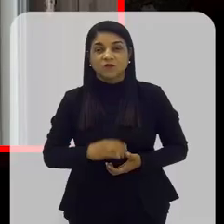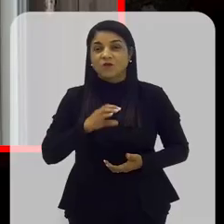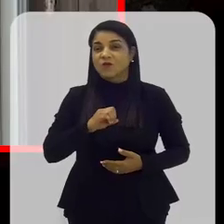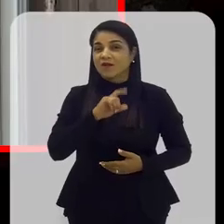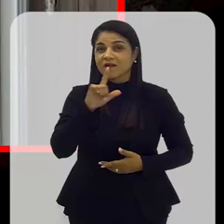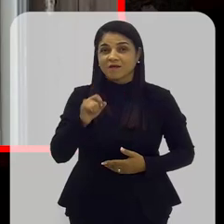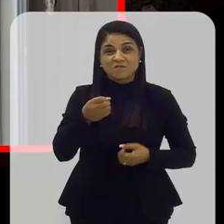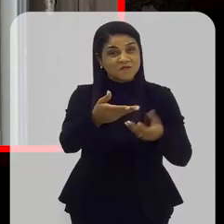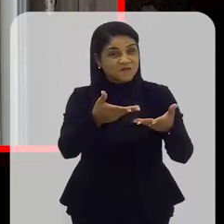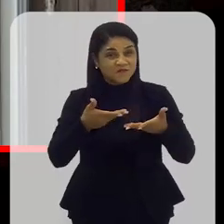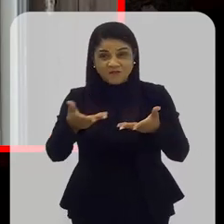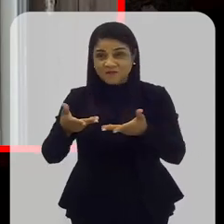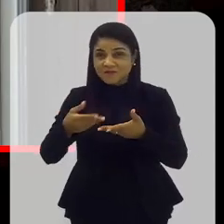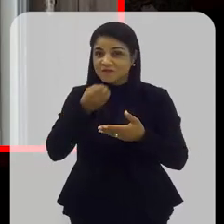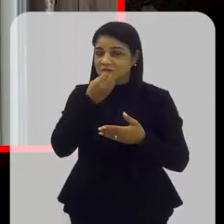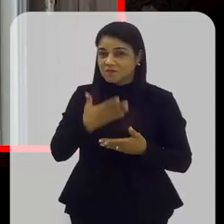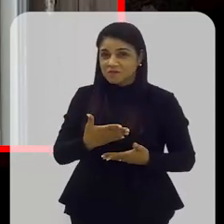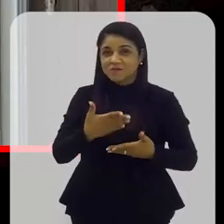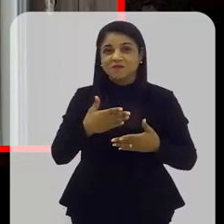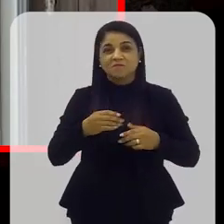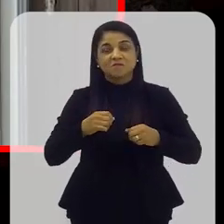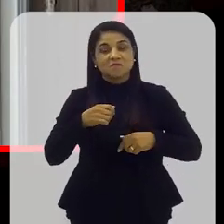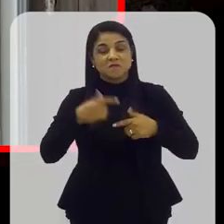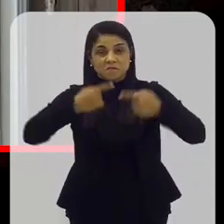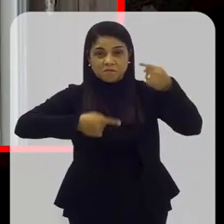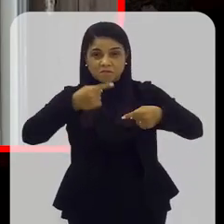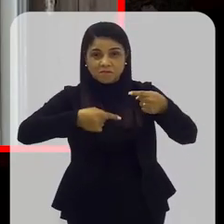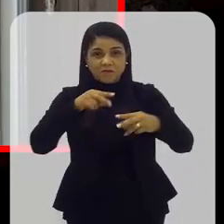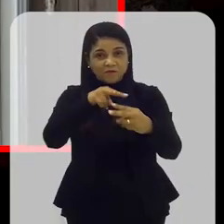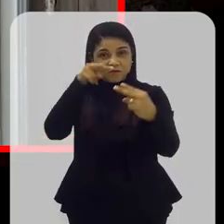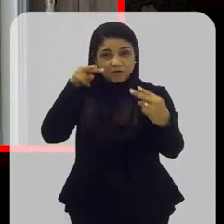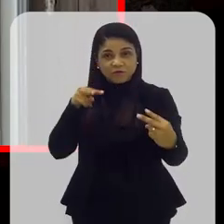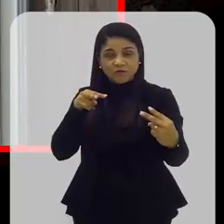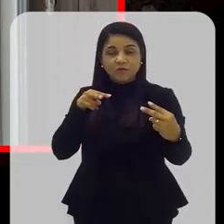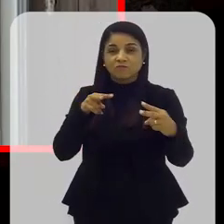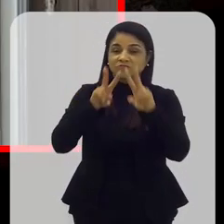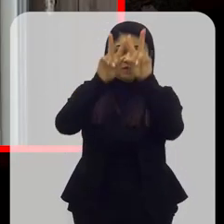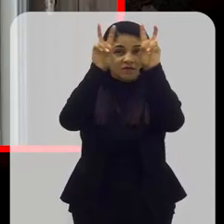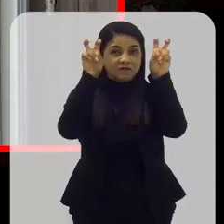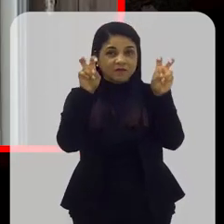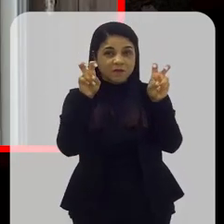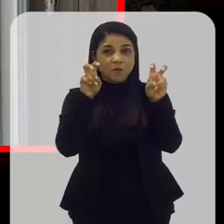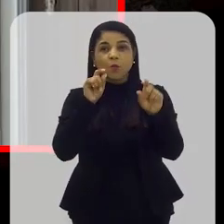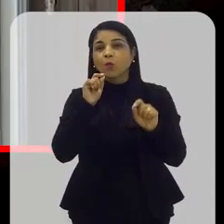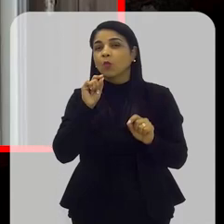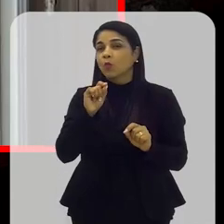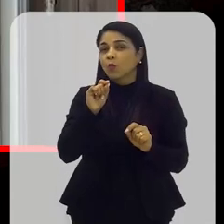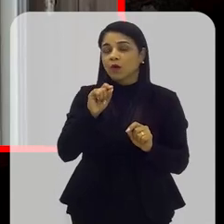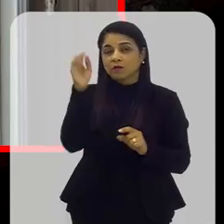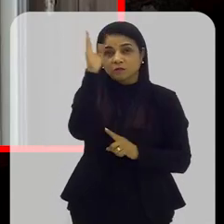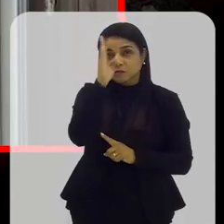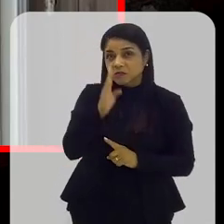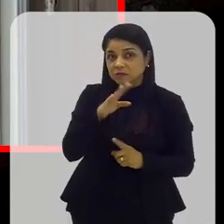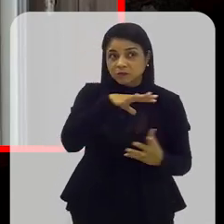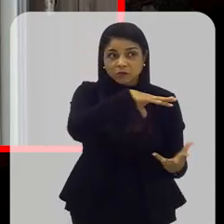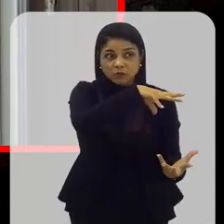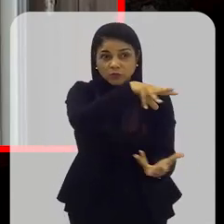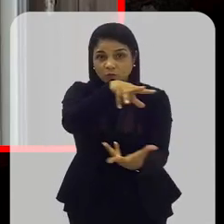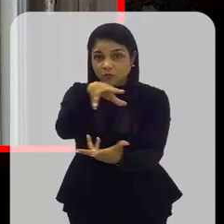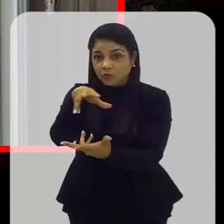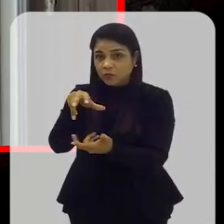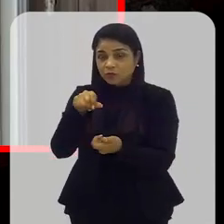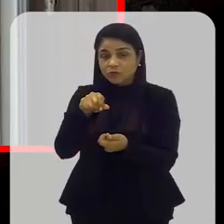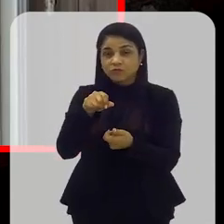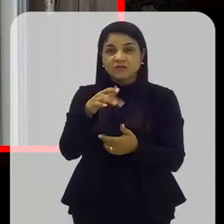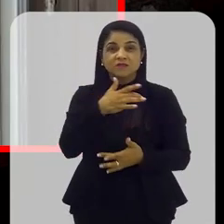Olá, sejam muito bem-vindos. O debate virtual dessa semana vai falar sobre uma das condições mais prevalentes no Brasil e no mundo quando